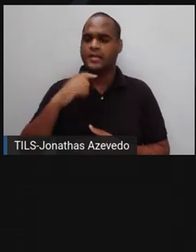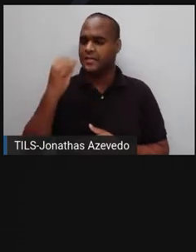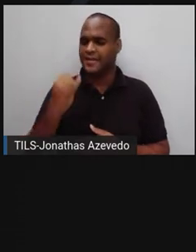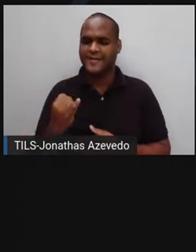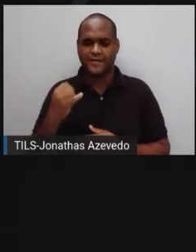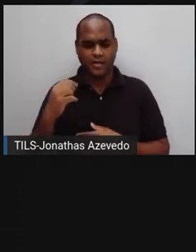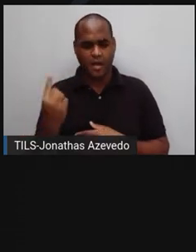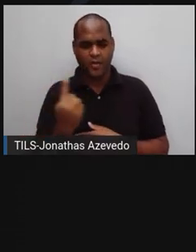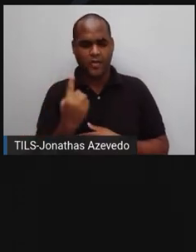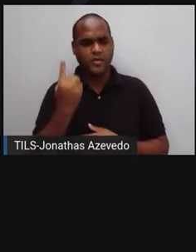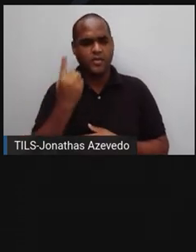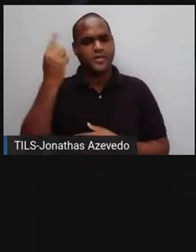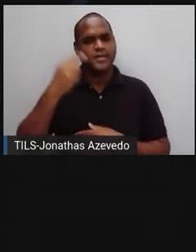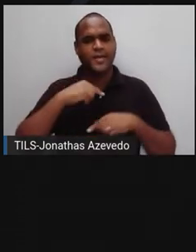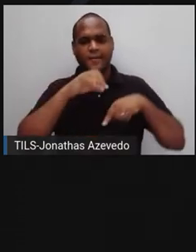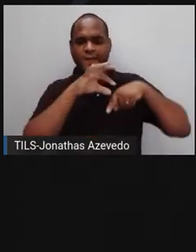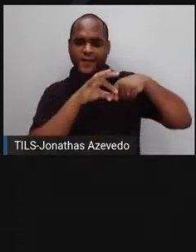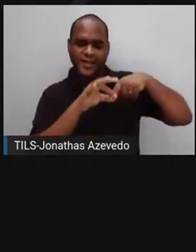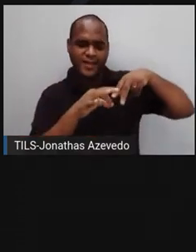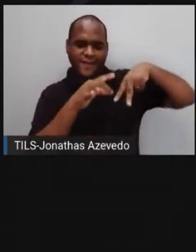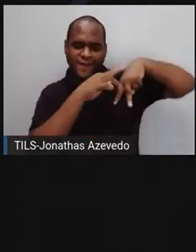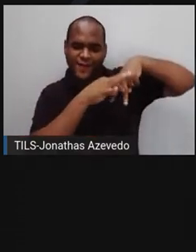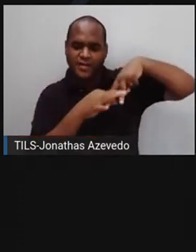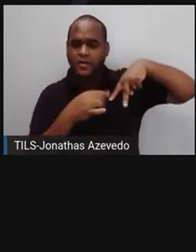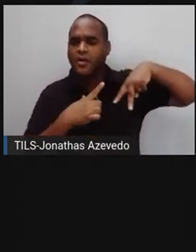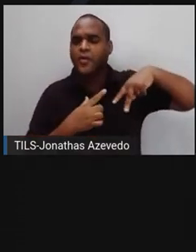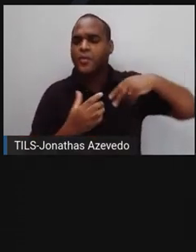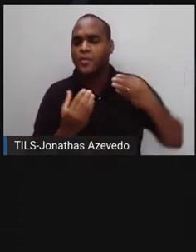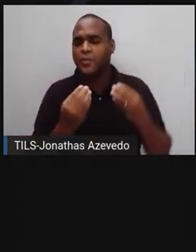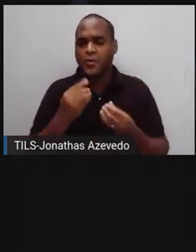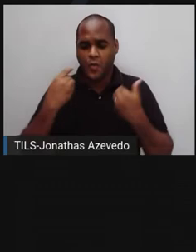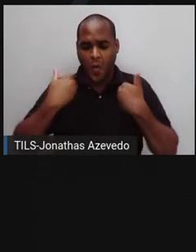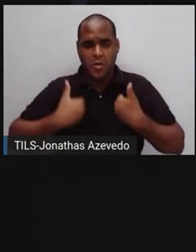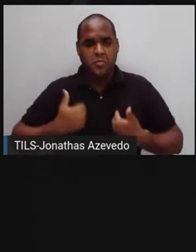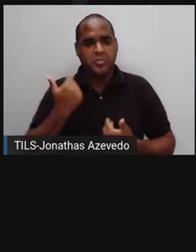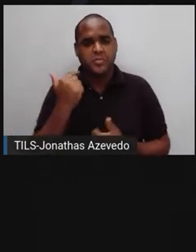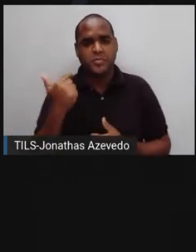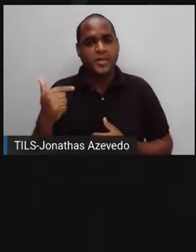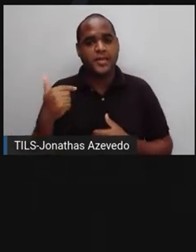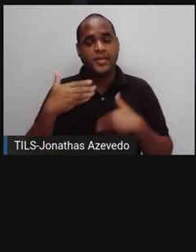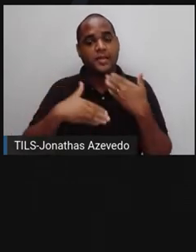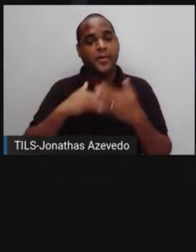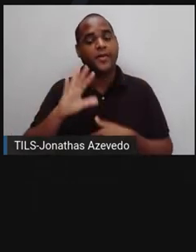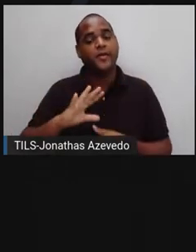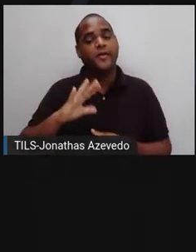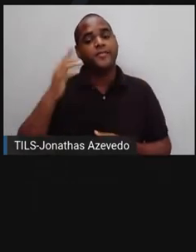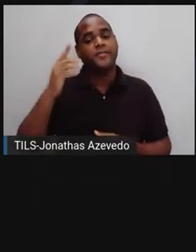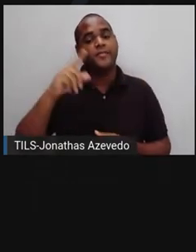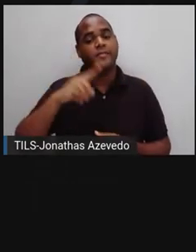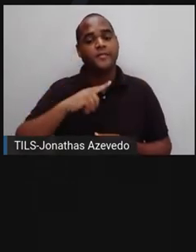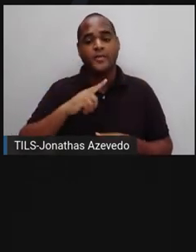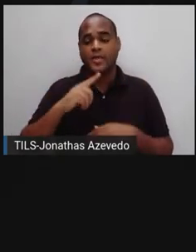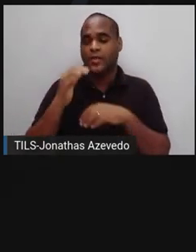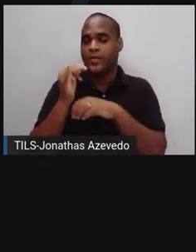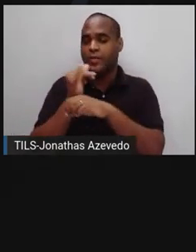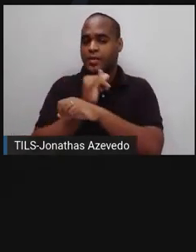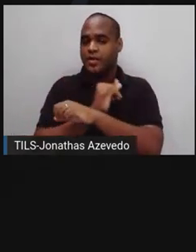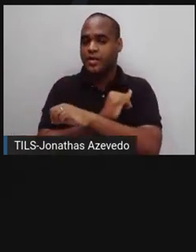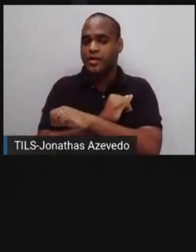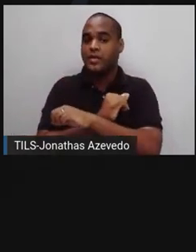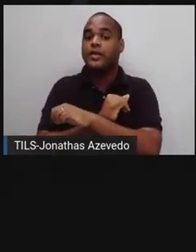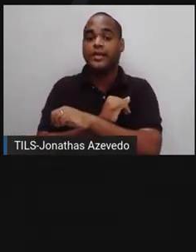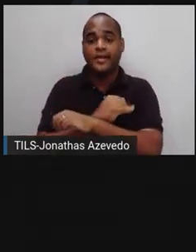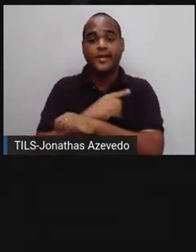fina, etc. e tal, e não tinha corpo nenhum. E, de repente, comecei a engordar. E isso me